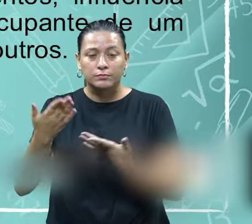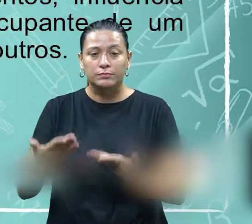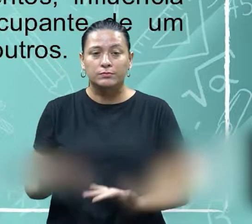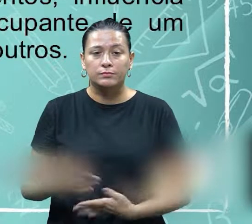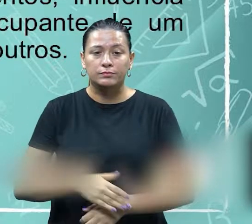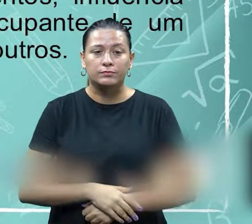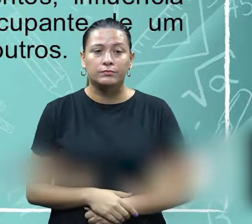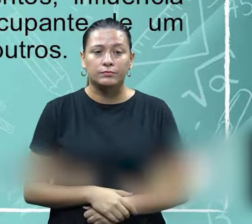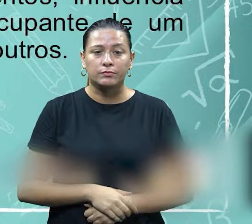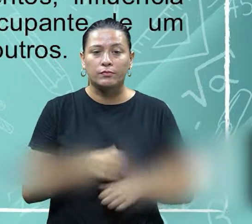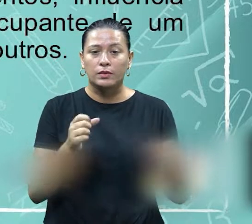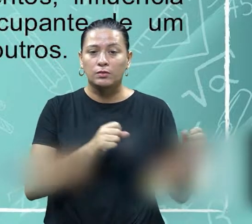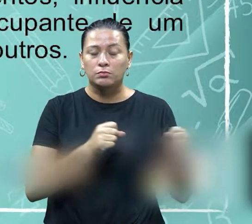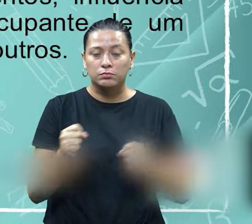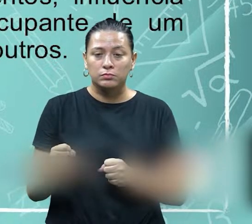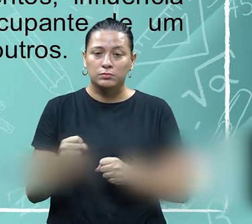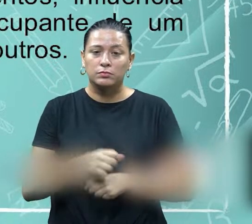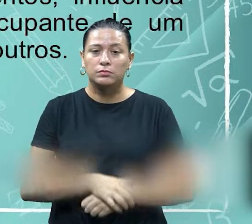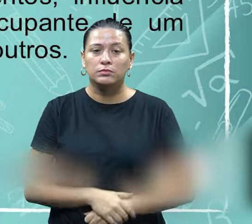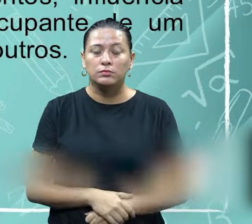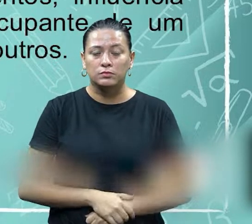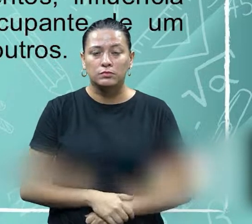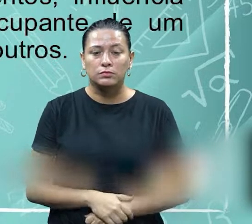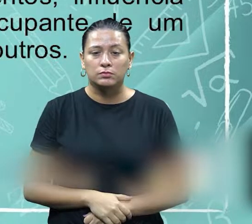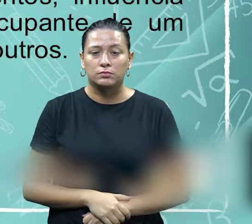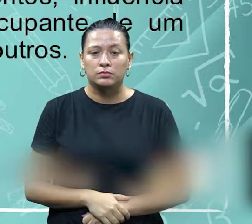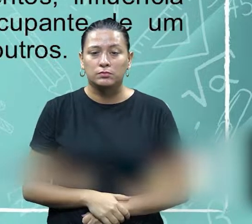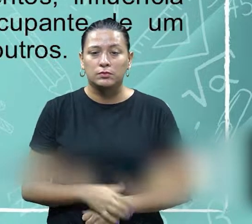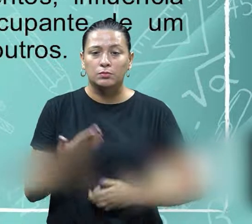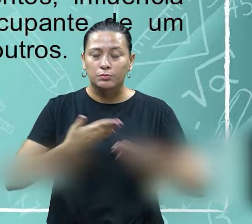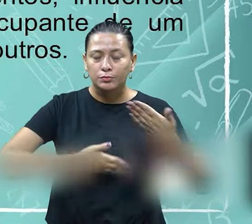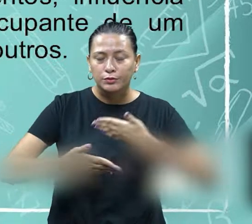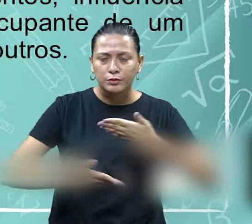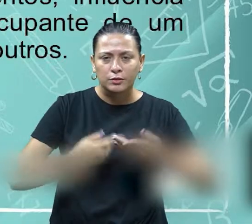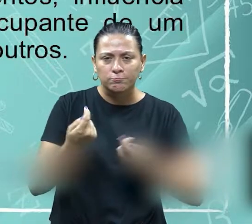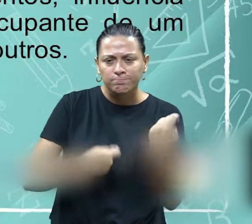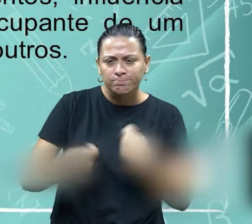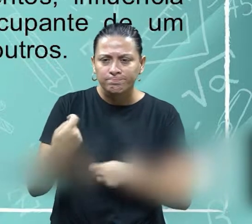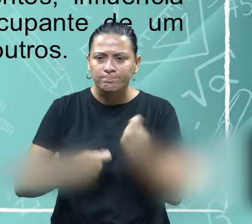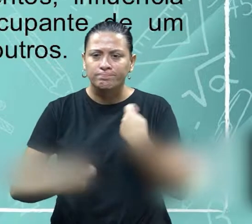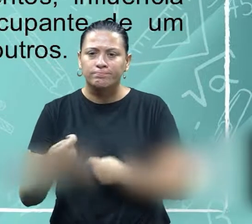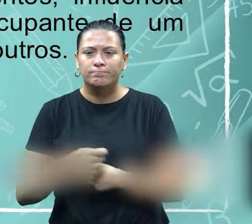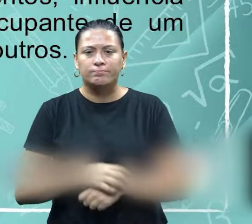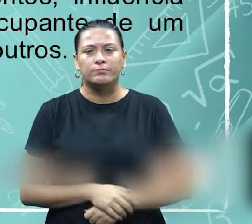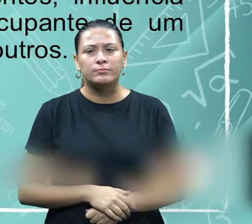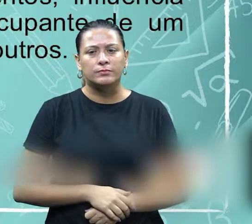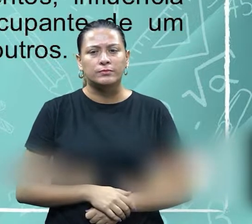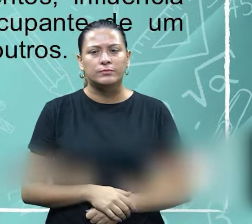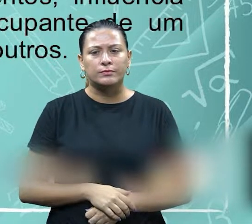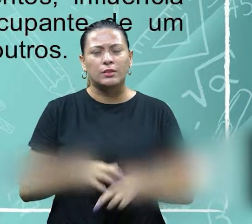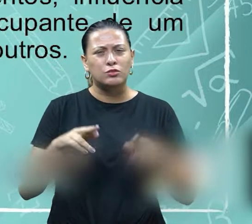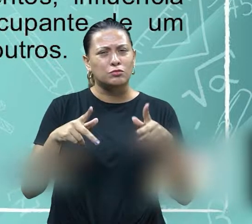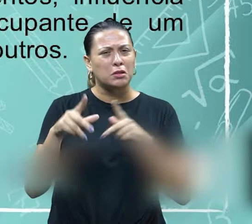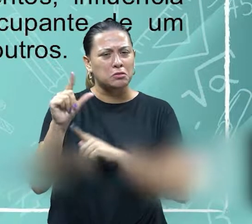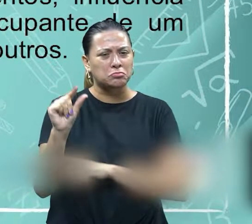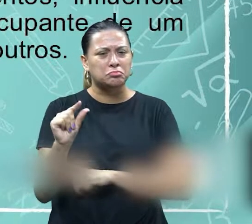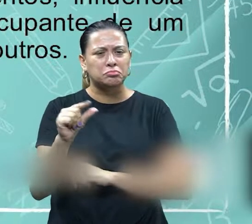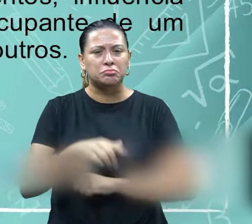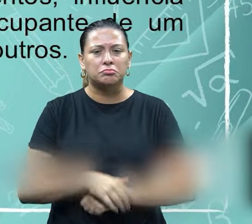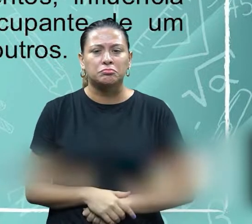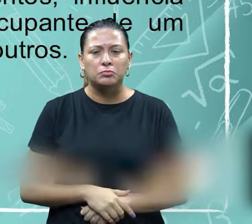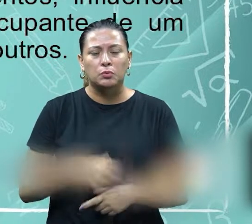o poder outra questão bastante importante é que o poder no processo de negociação ele é um pouco diferente